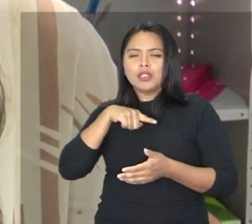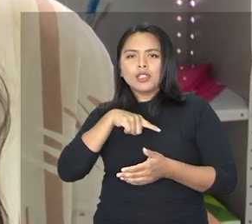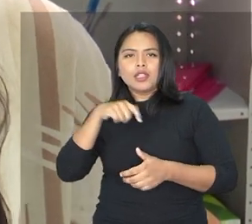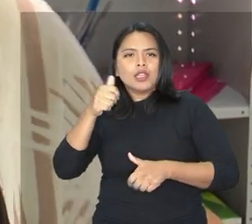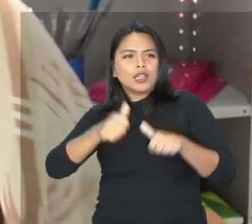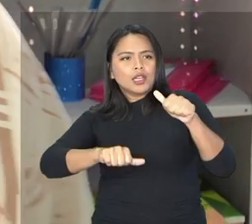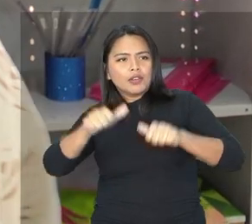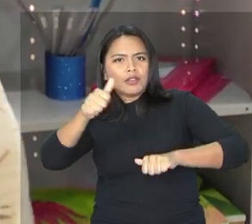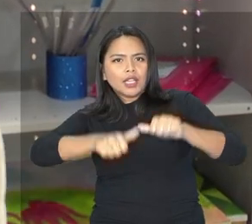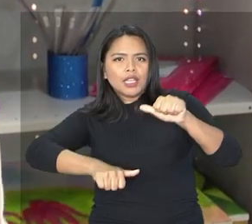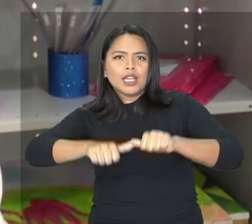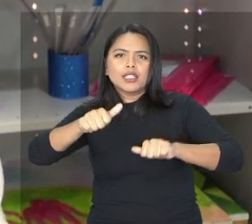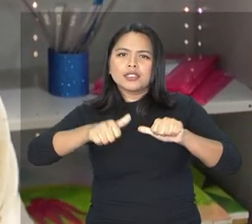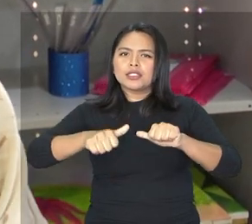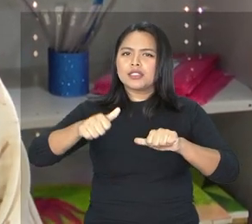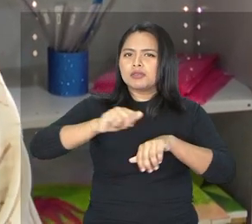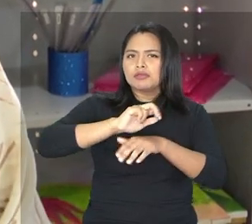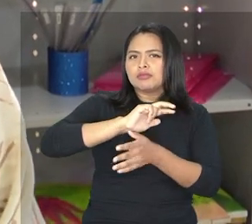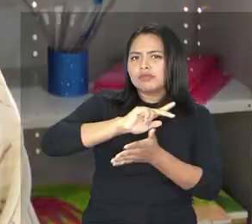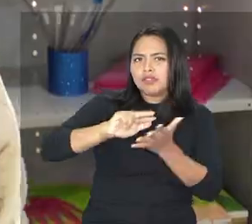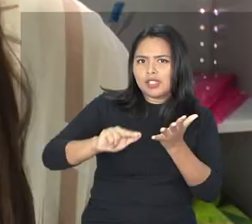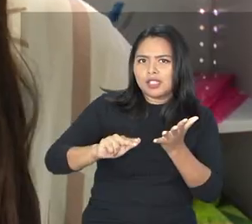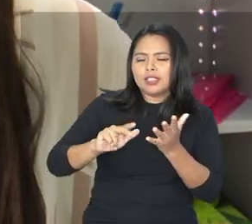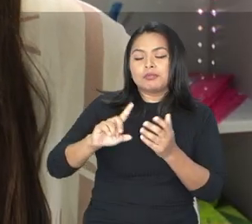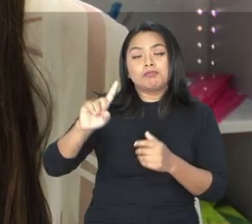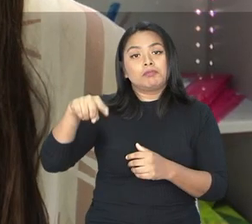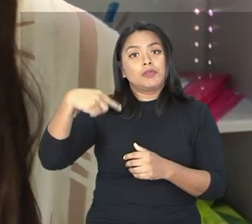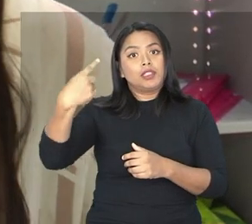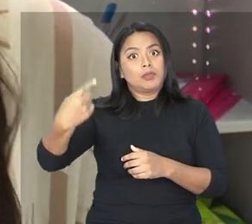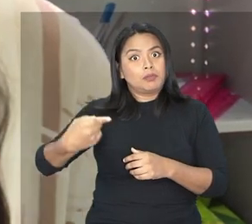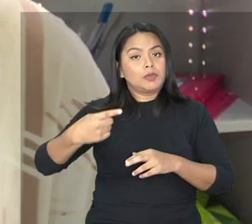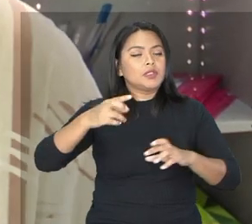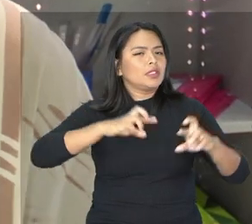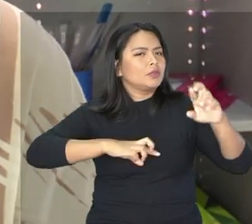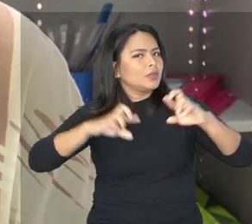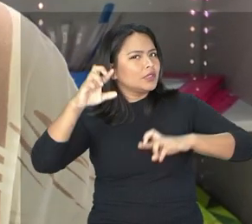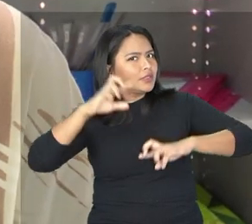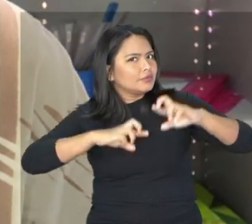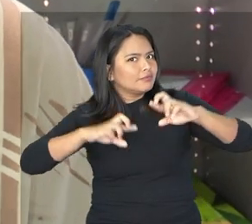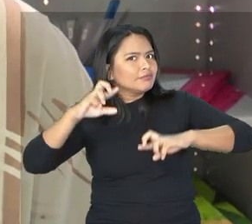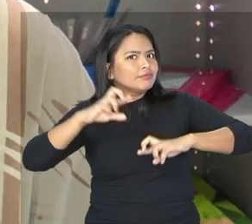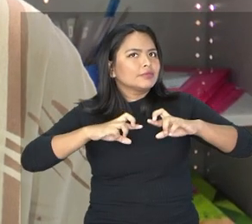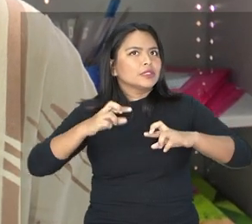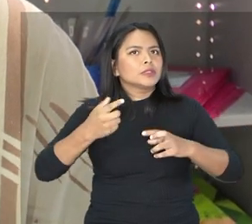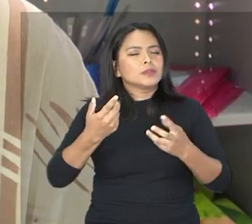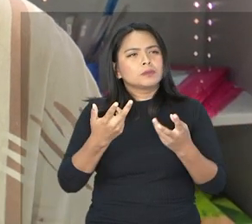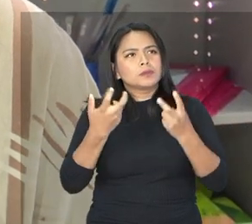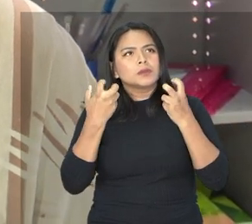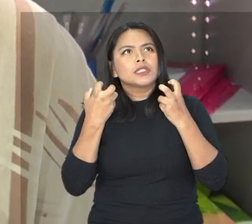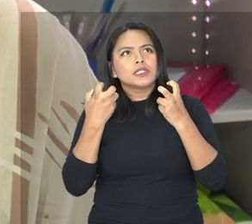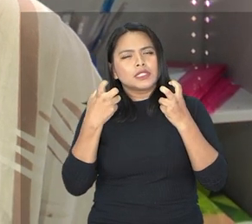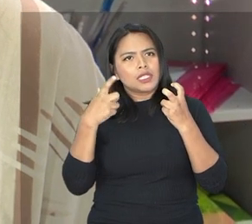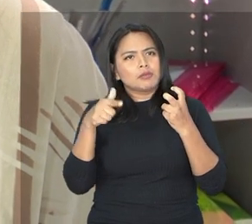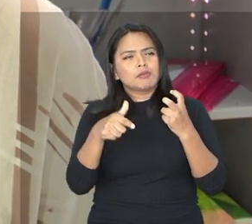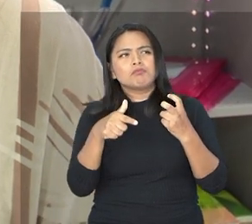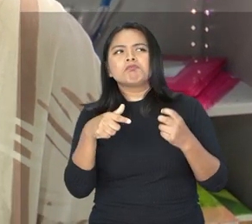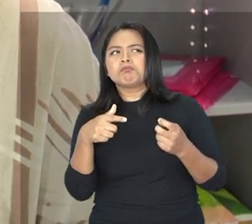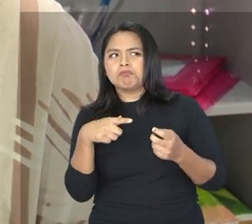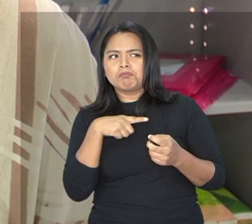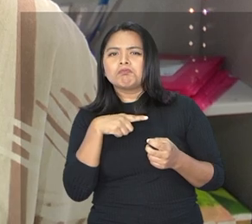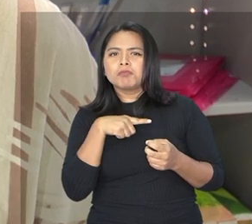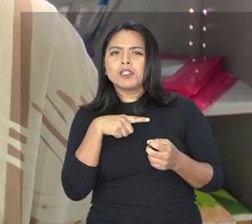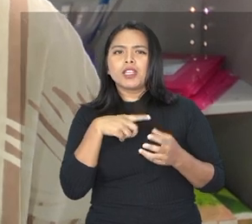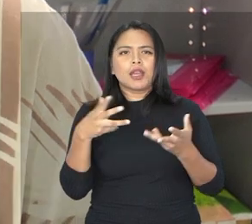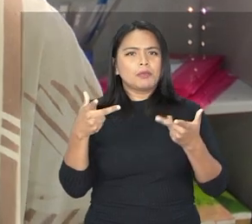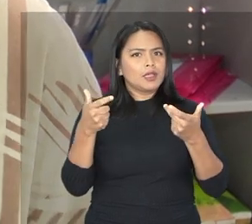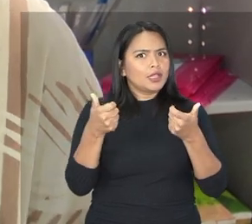fazemos uma apreciação, né, de diversas formas. Após essa observação assistida, se nós verificarmos que, de fato, esse aluno possui